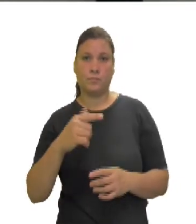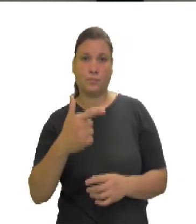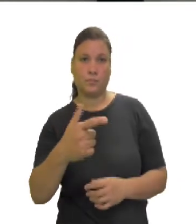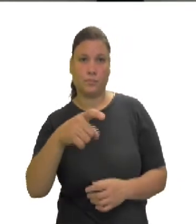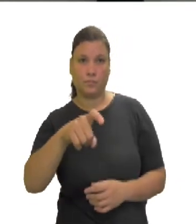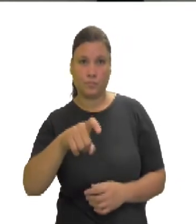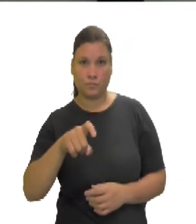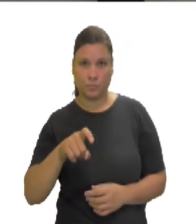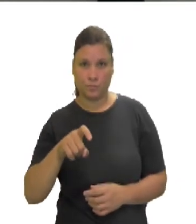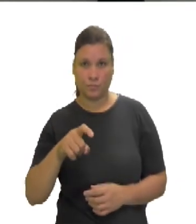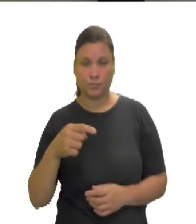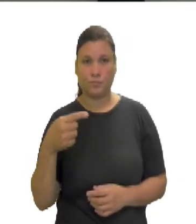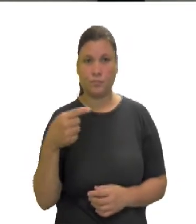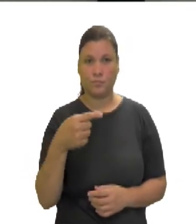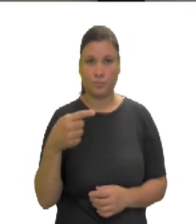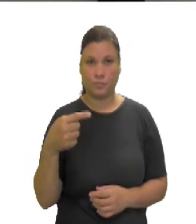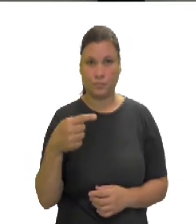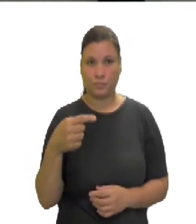pelo segundo.